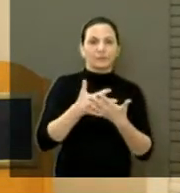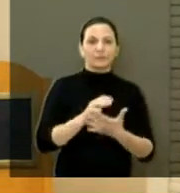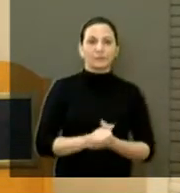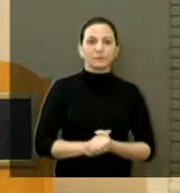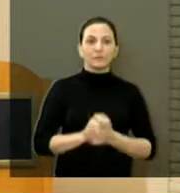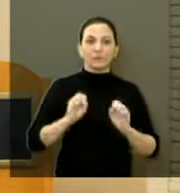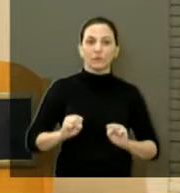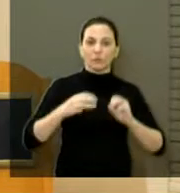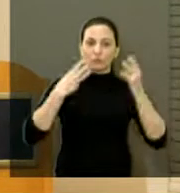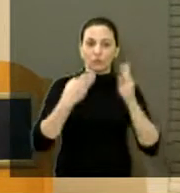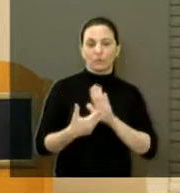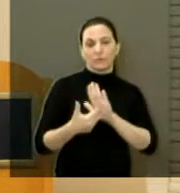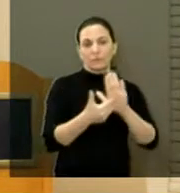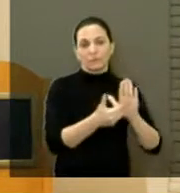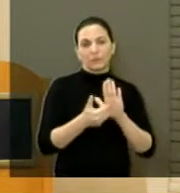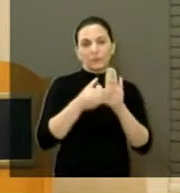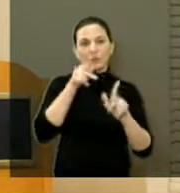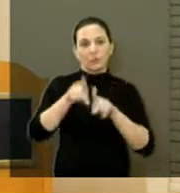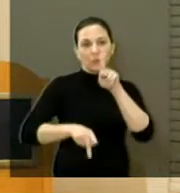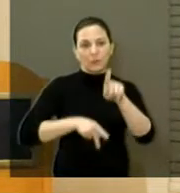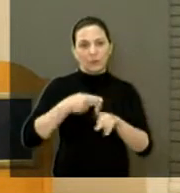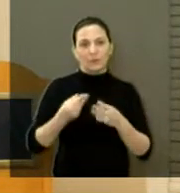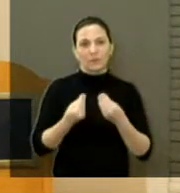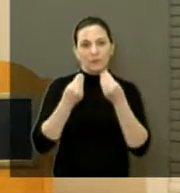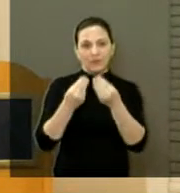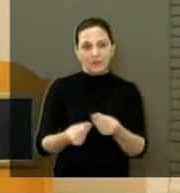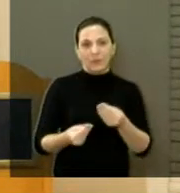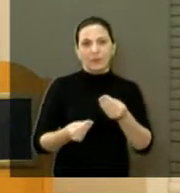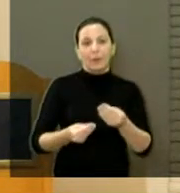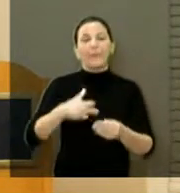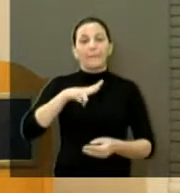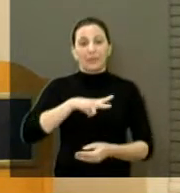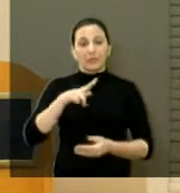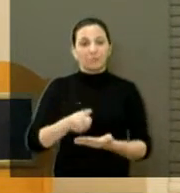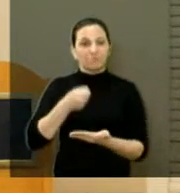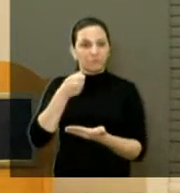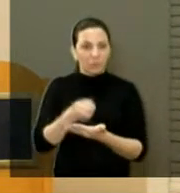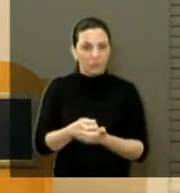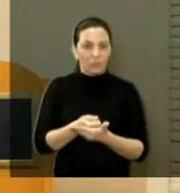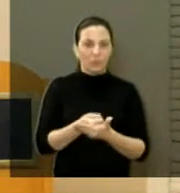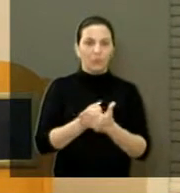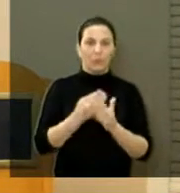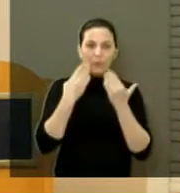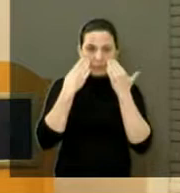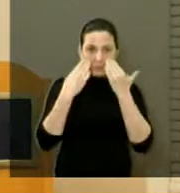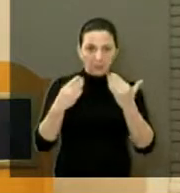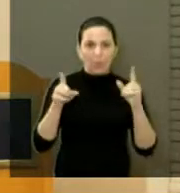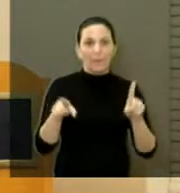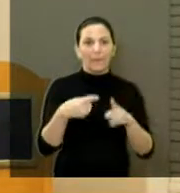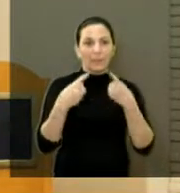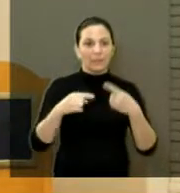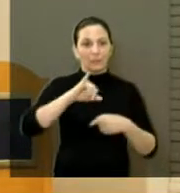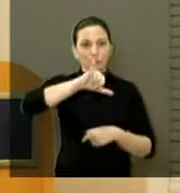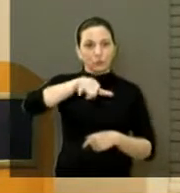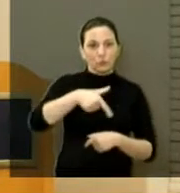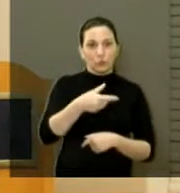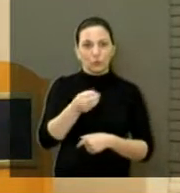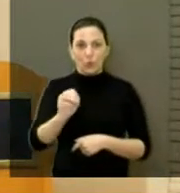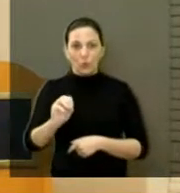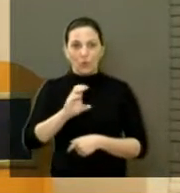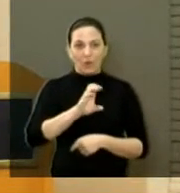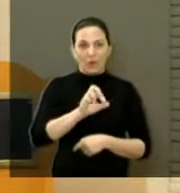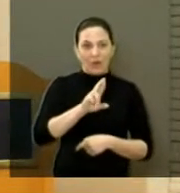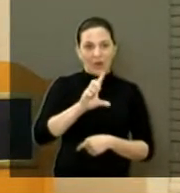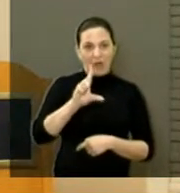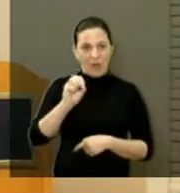oferecidos para a população foram cedidos pela iniciativa privada, tais como a apresentação do maestro João Carlos Martins,